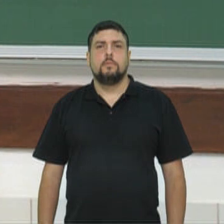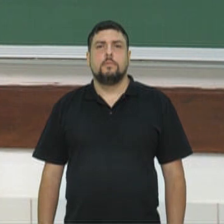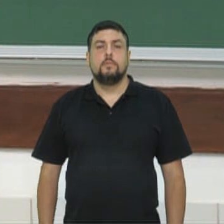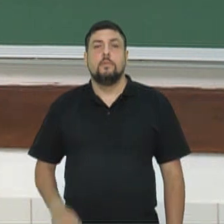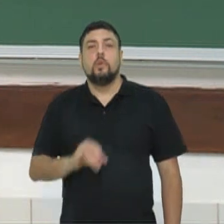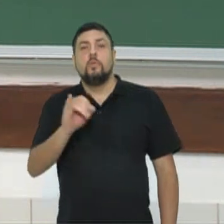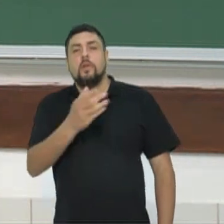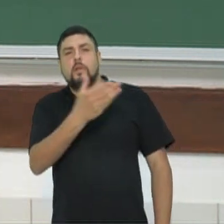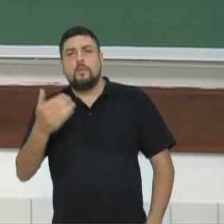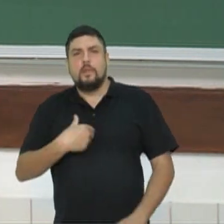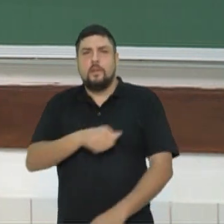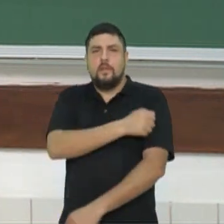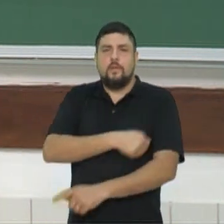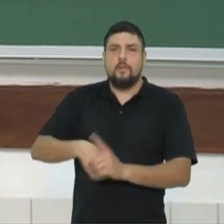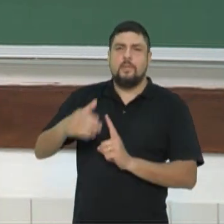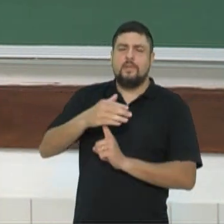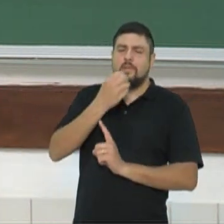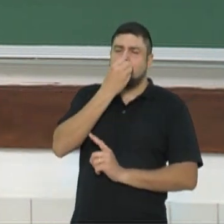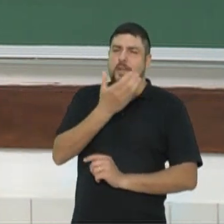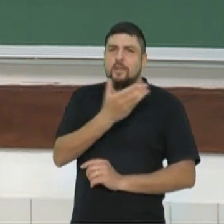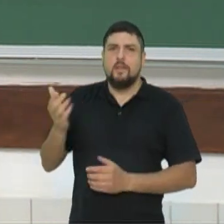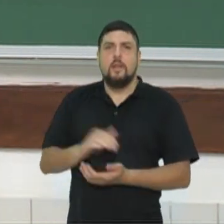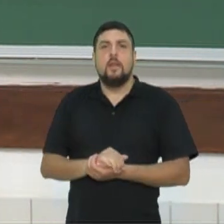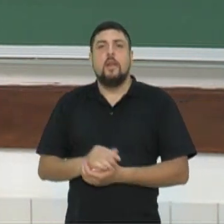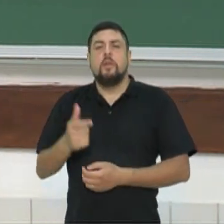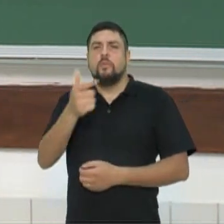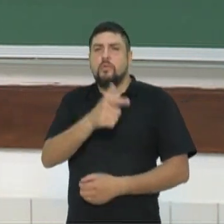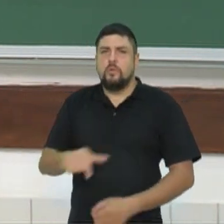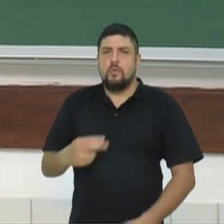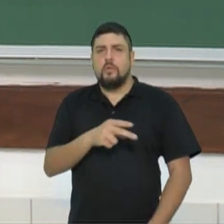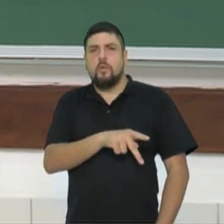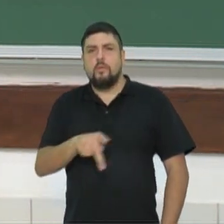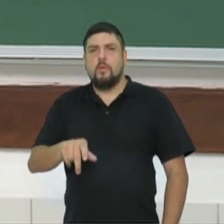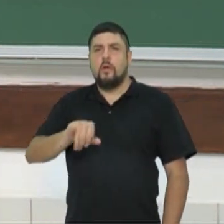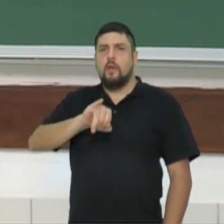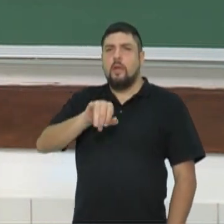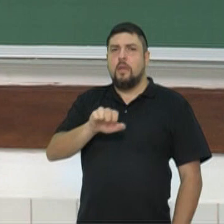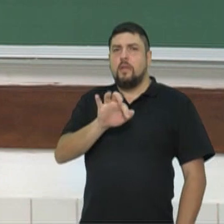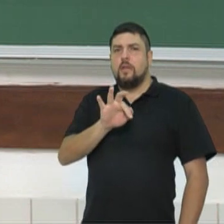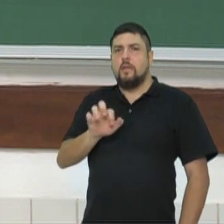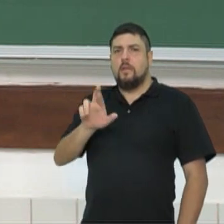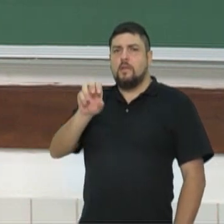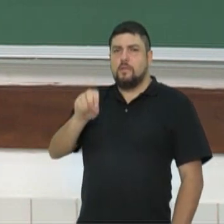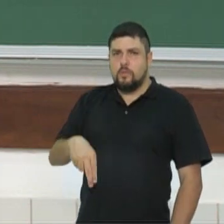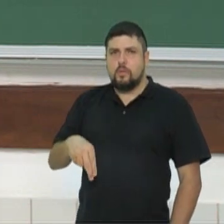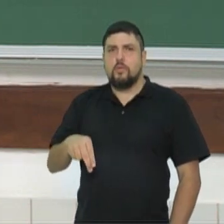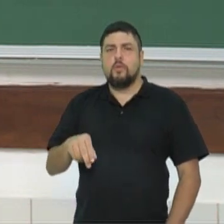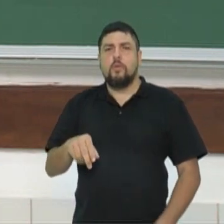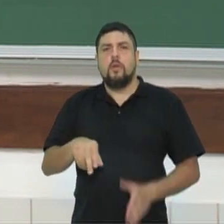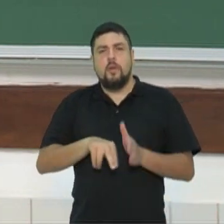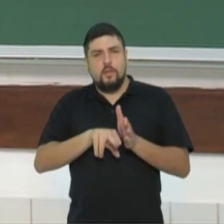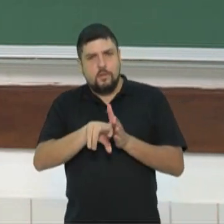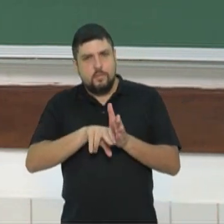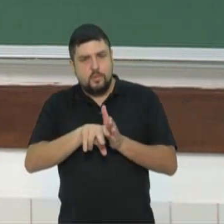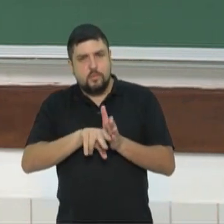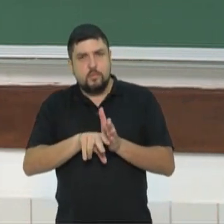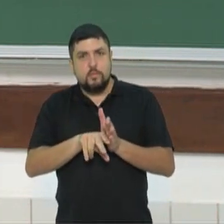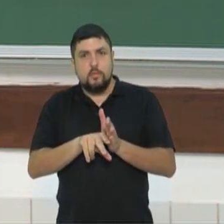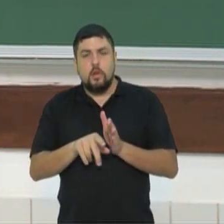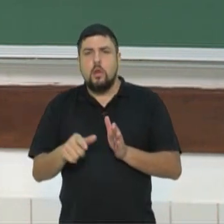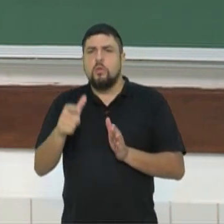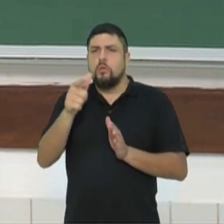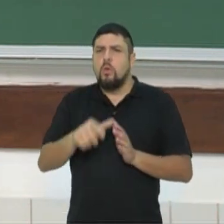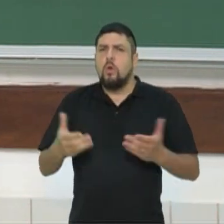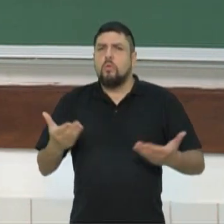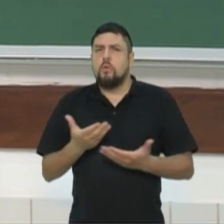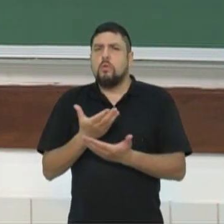Olá alunos do Paraná, tudo bem com vocês? Novamente eu aqui, professor Jefferson, Biologia, mais uma aula, só que